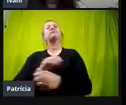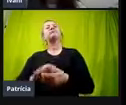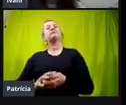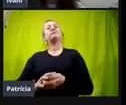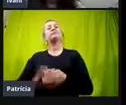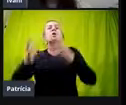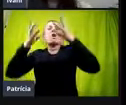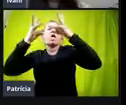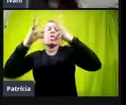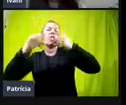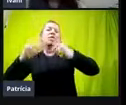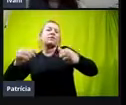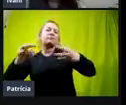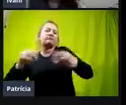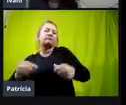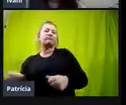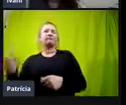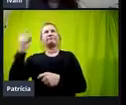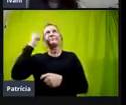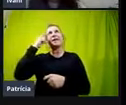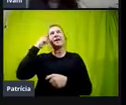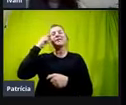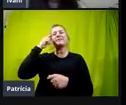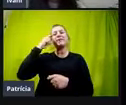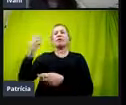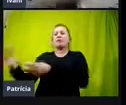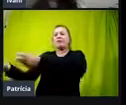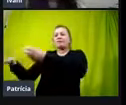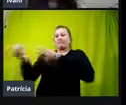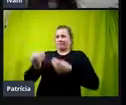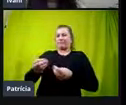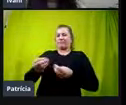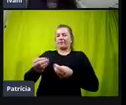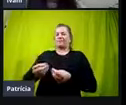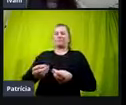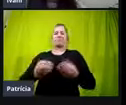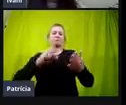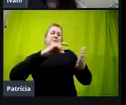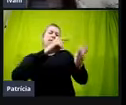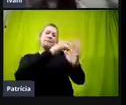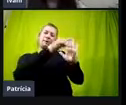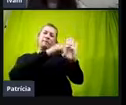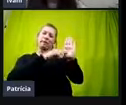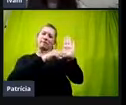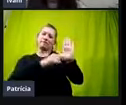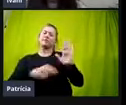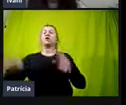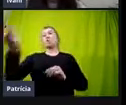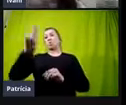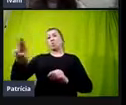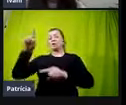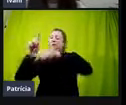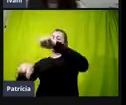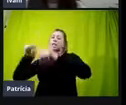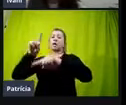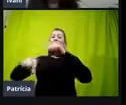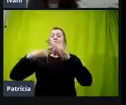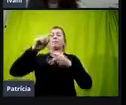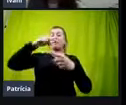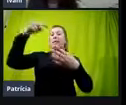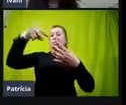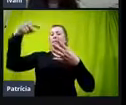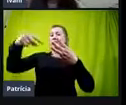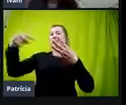desconstruindo a ideia de que veio com um tal diagnóstico, vai ter que usar tal recurso, porque é isso que está dado, porque é isso que